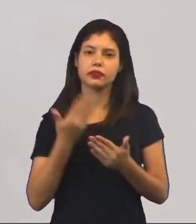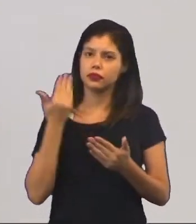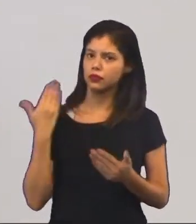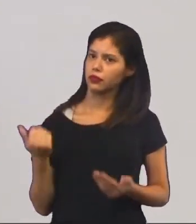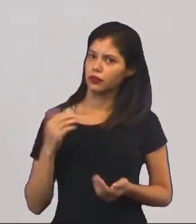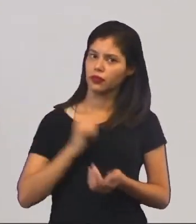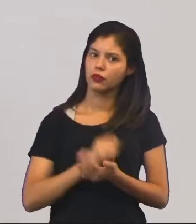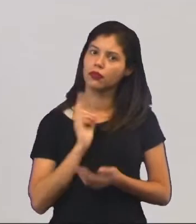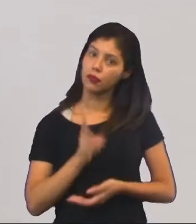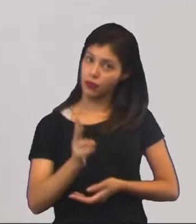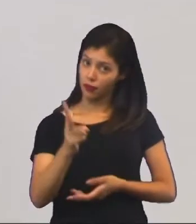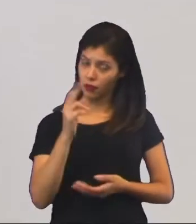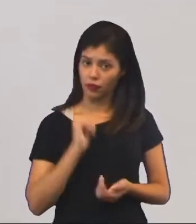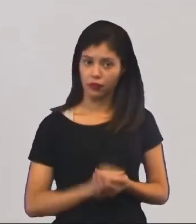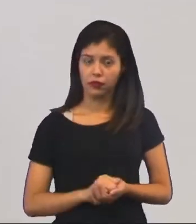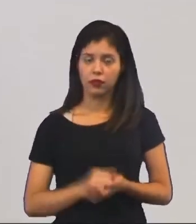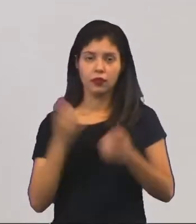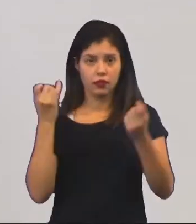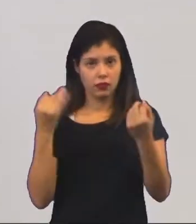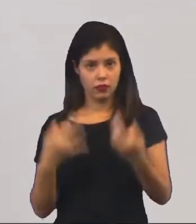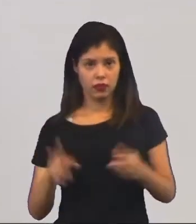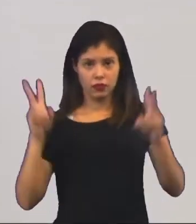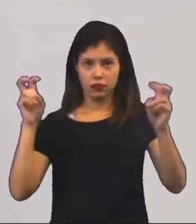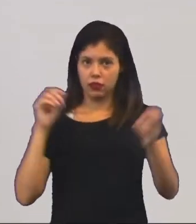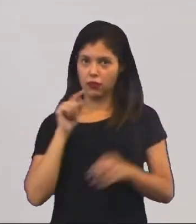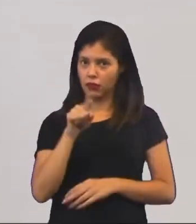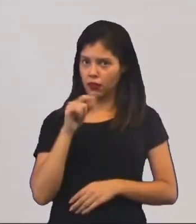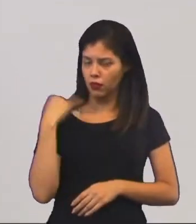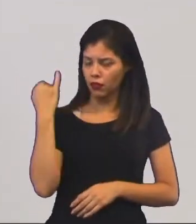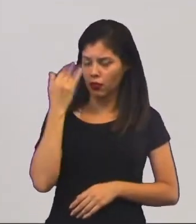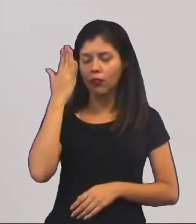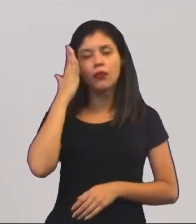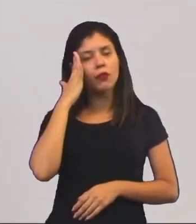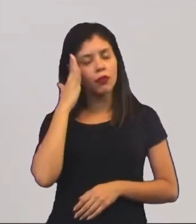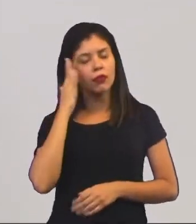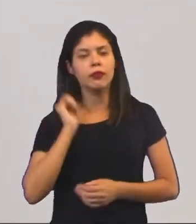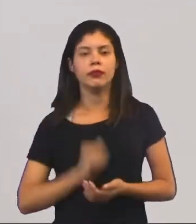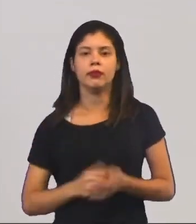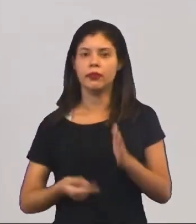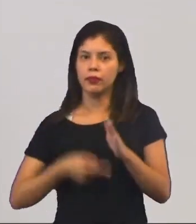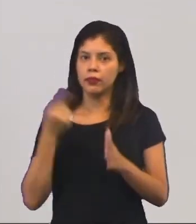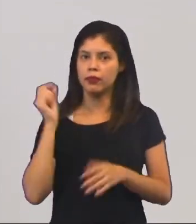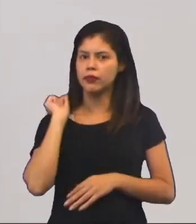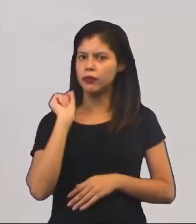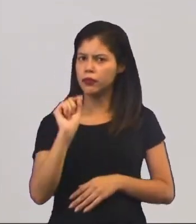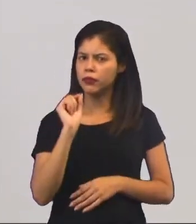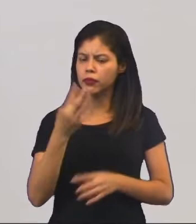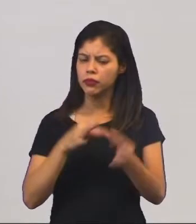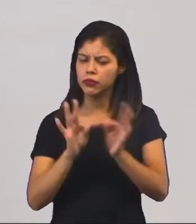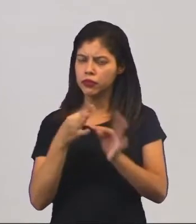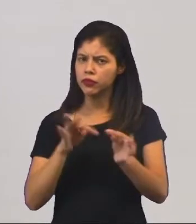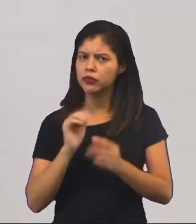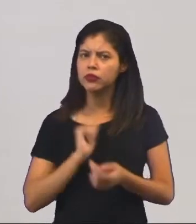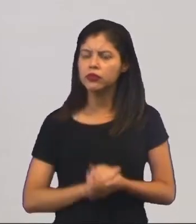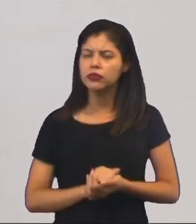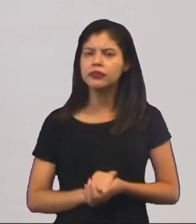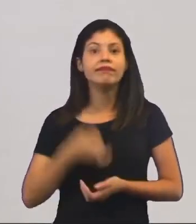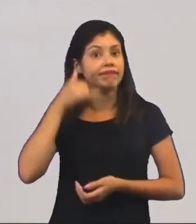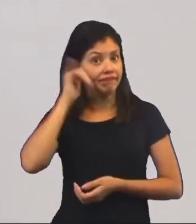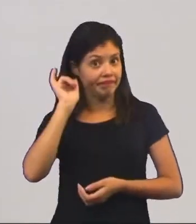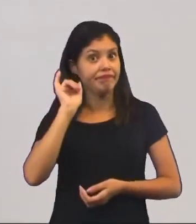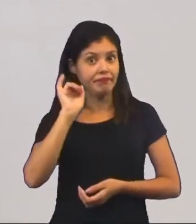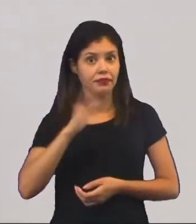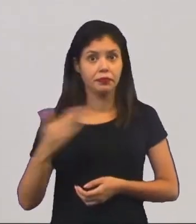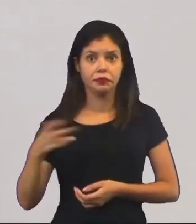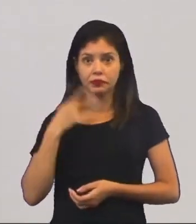da gente continuar abordando esse assunto, é importante que a gente entenda primeiramente o que é tecnologia, para evitar